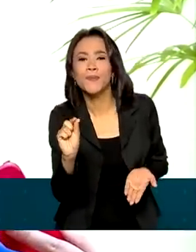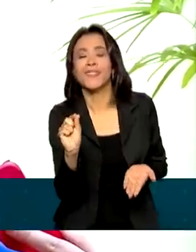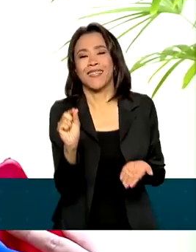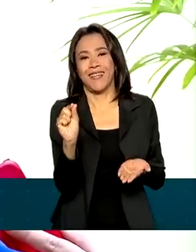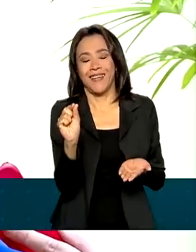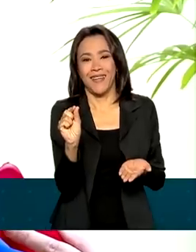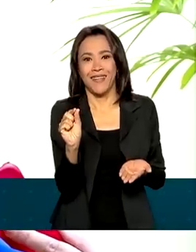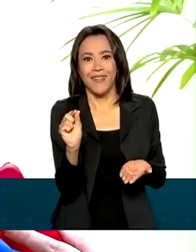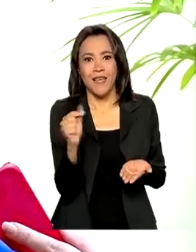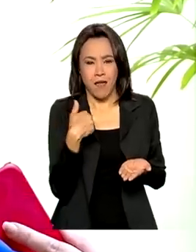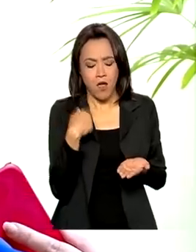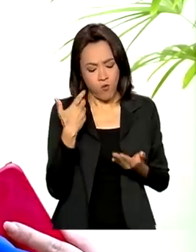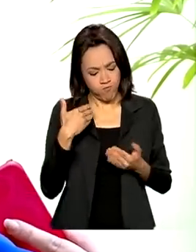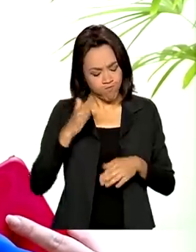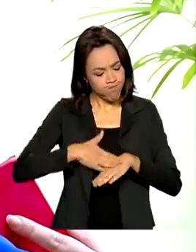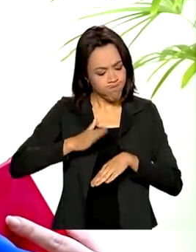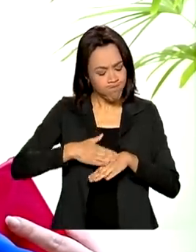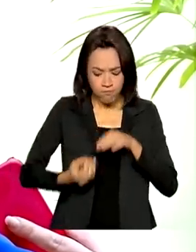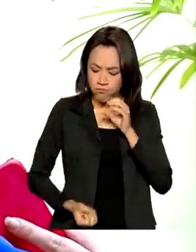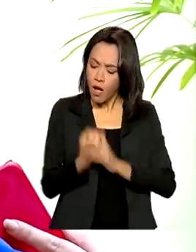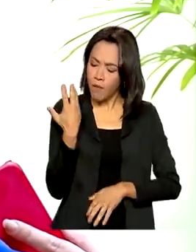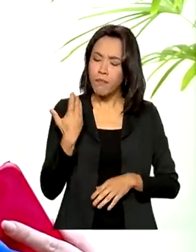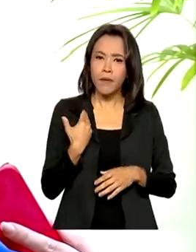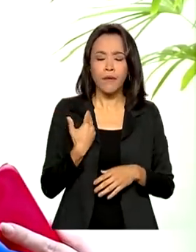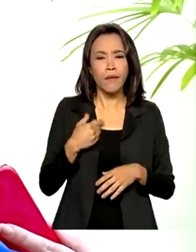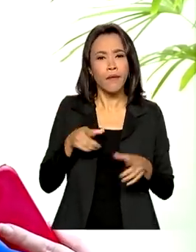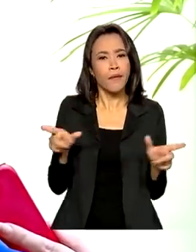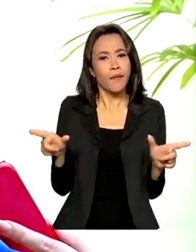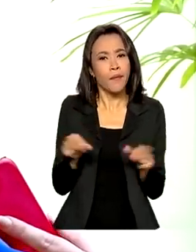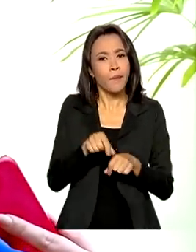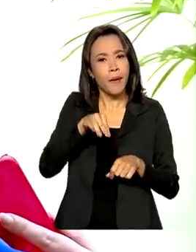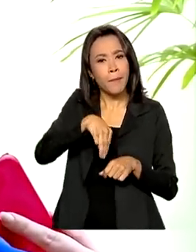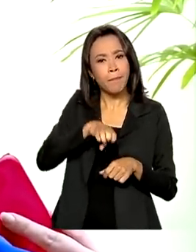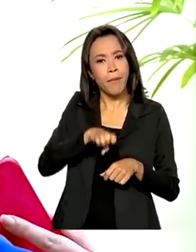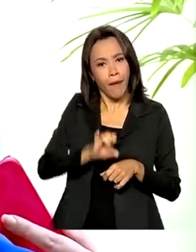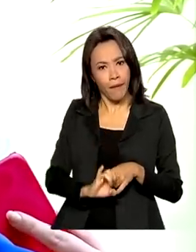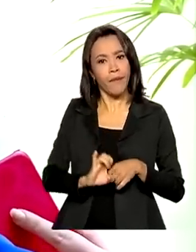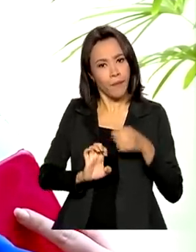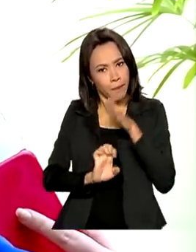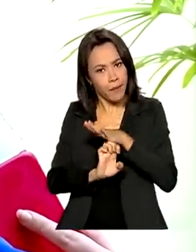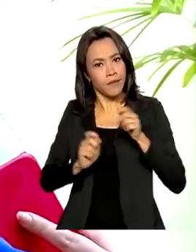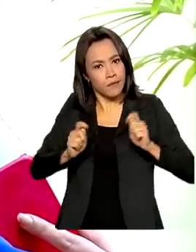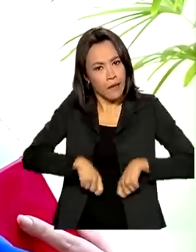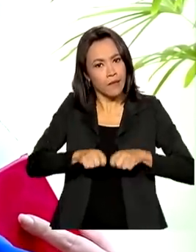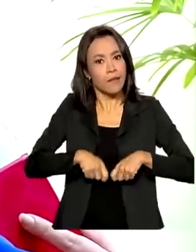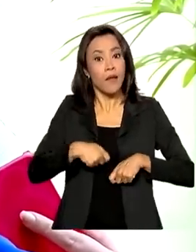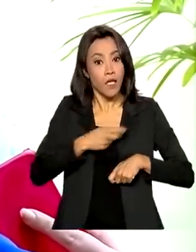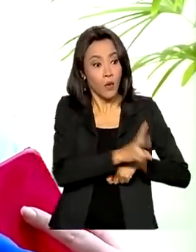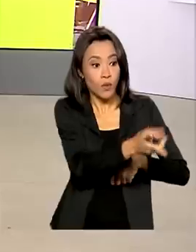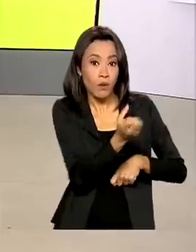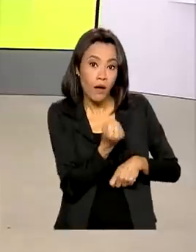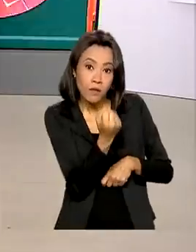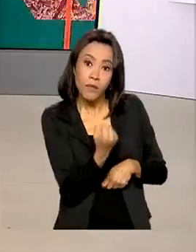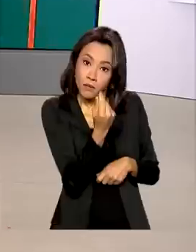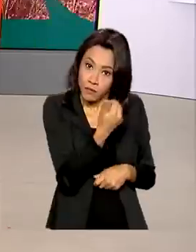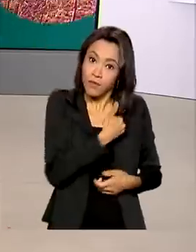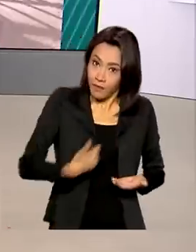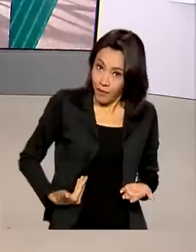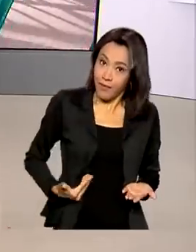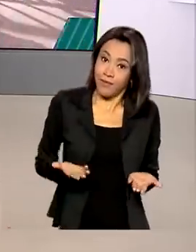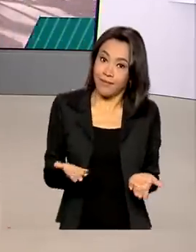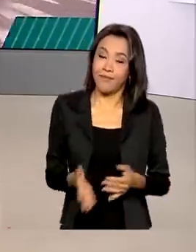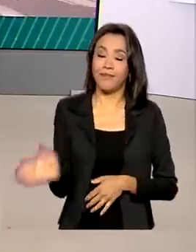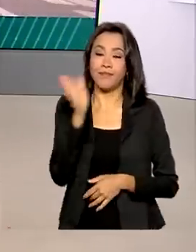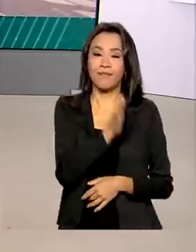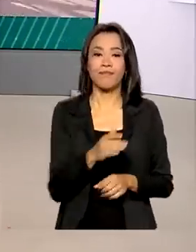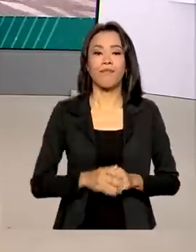trazer uma microempresa individual, constituir uma microempresa individual e, mesmo assim, continuar recebendo benefício. O